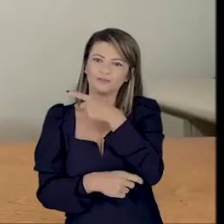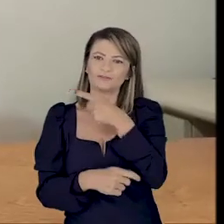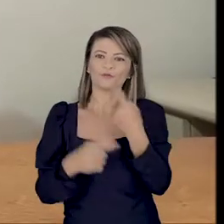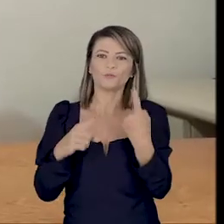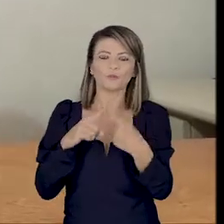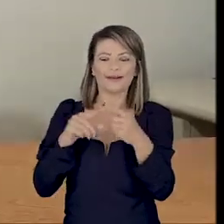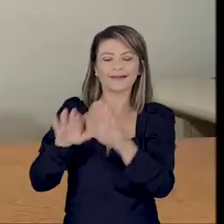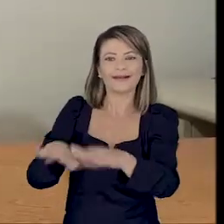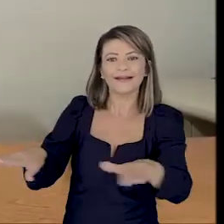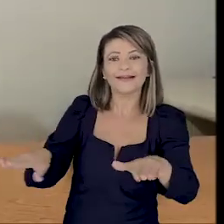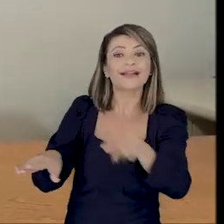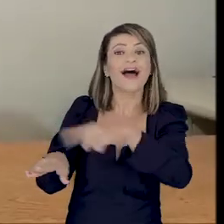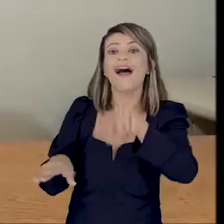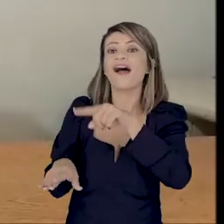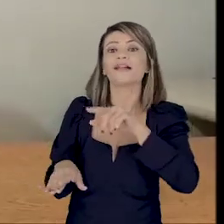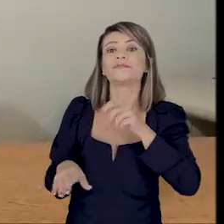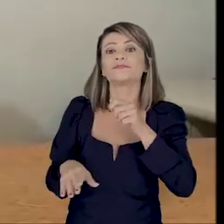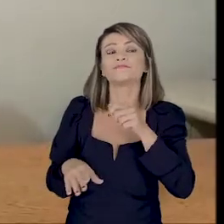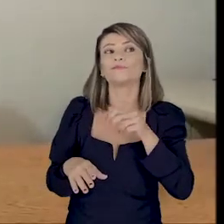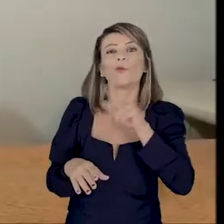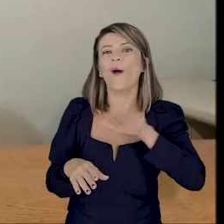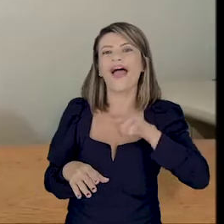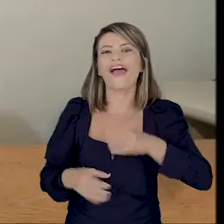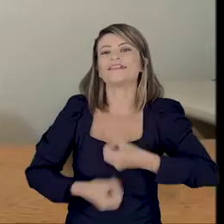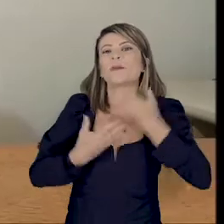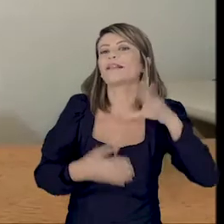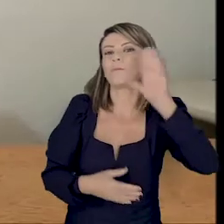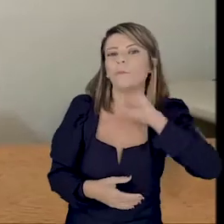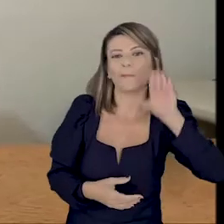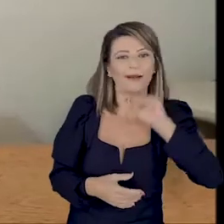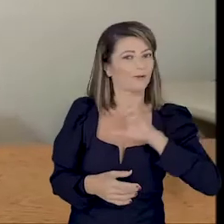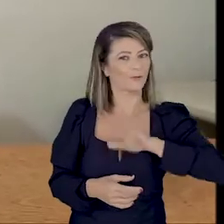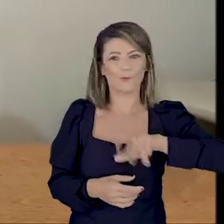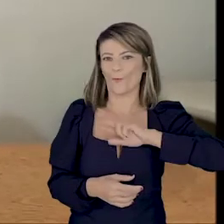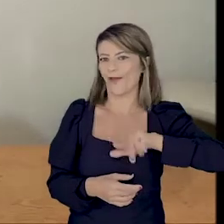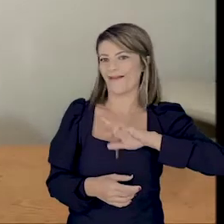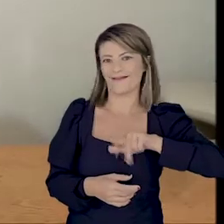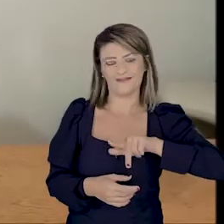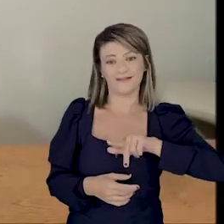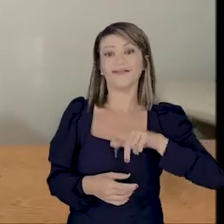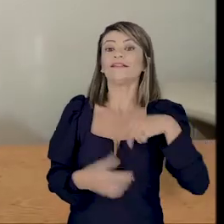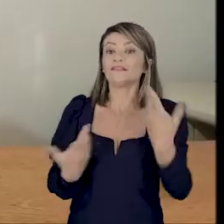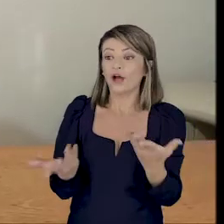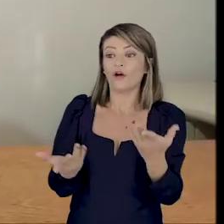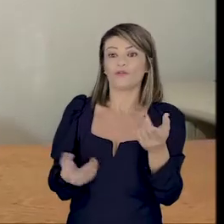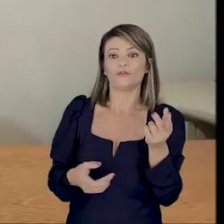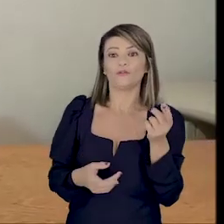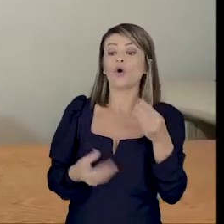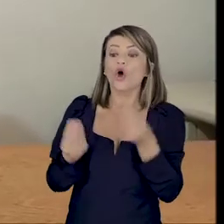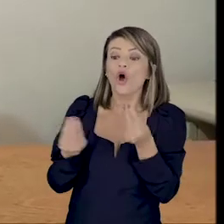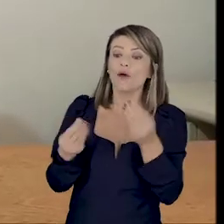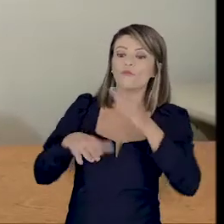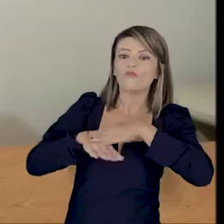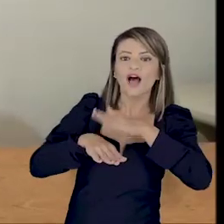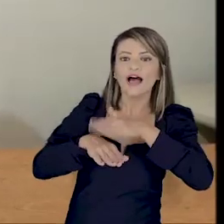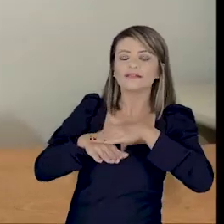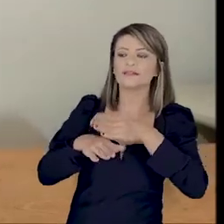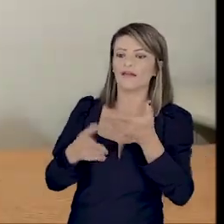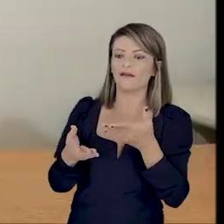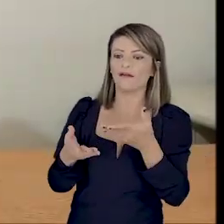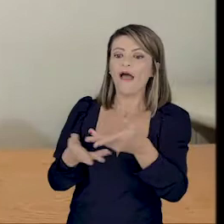crianças, porque as crianças elas não são tão verbais. Então, a dificuldade era como transpor essa